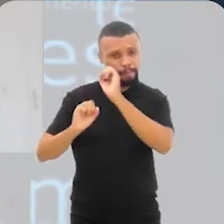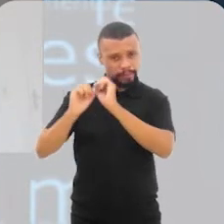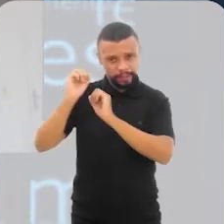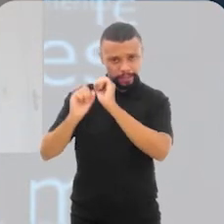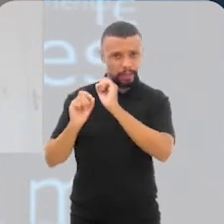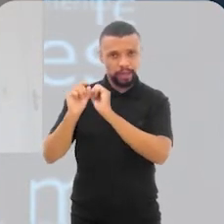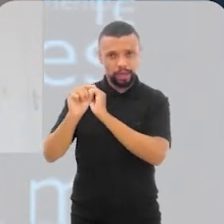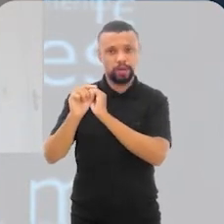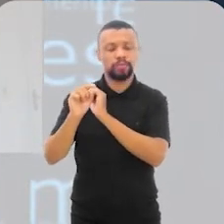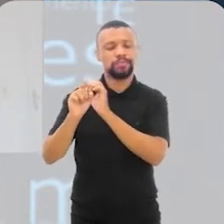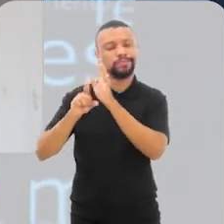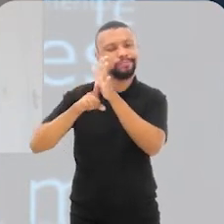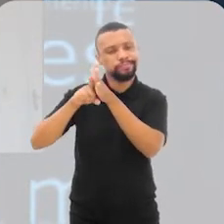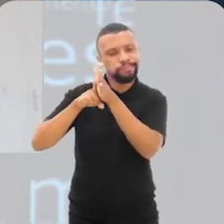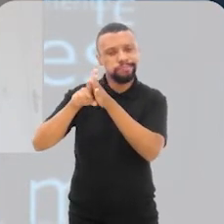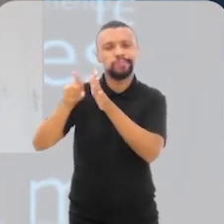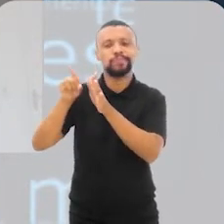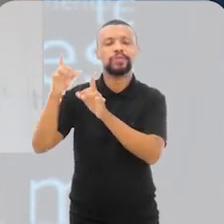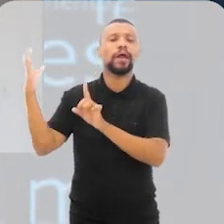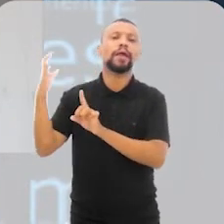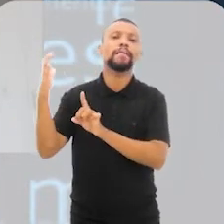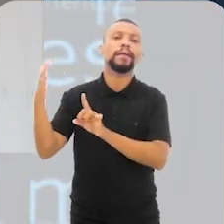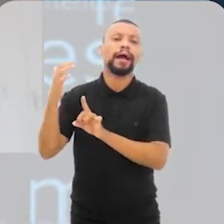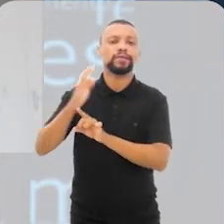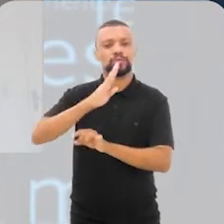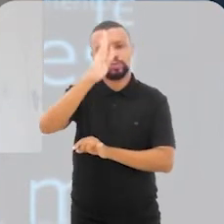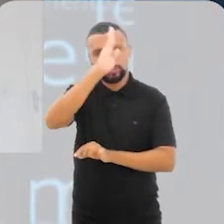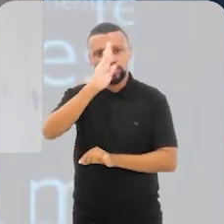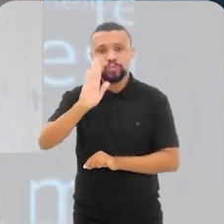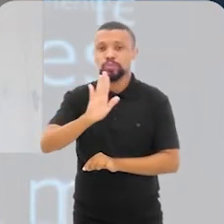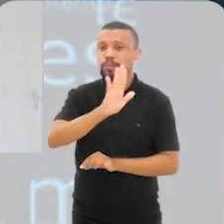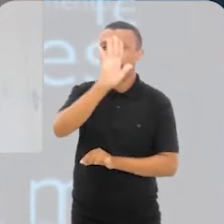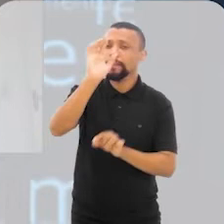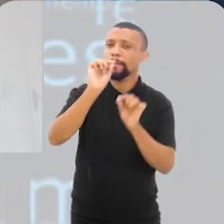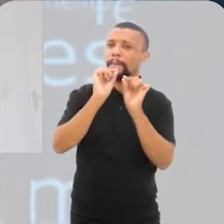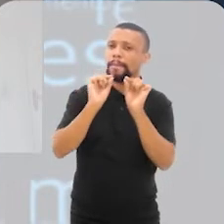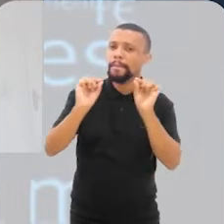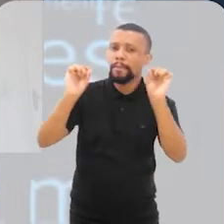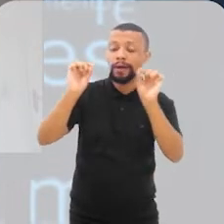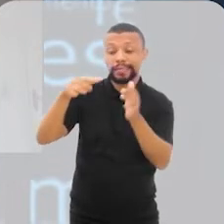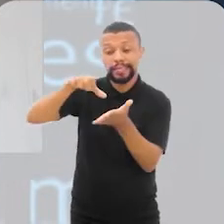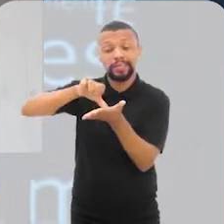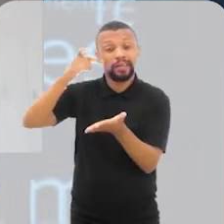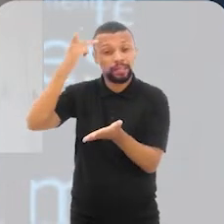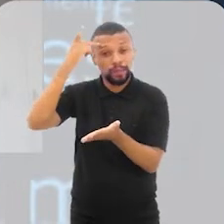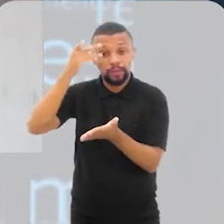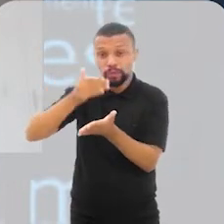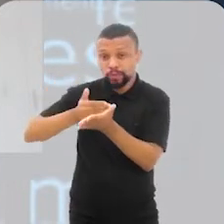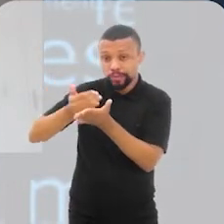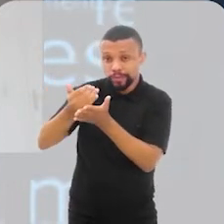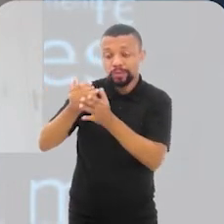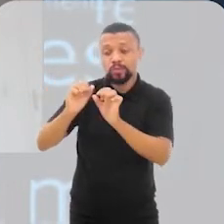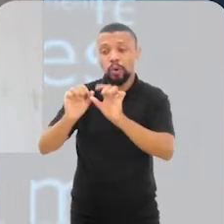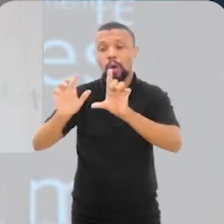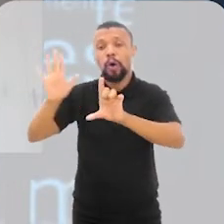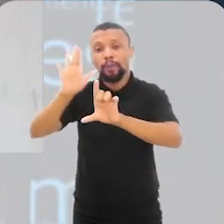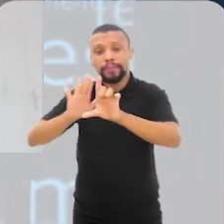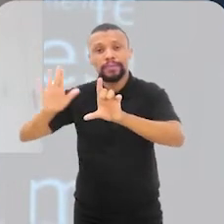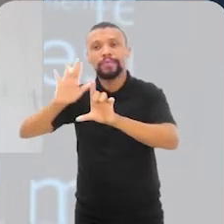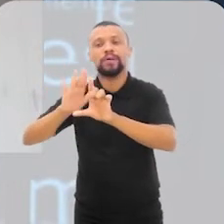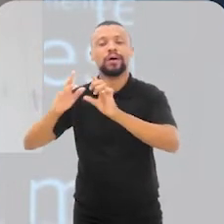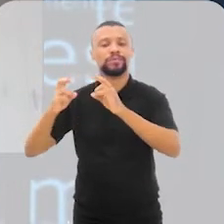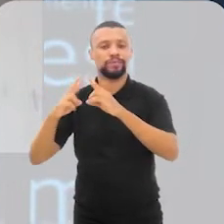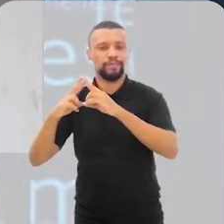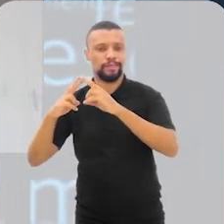e as finanças de impacto no Brasil. E, partir do projeto do Observatório de Inovação